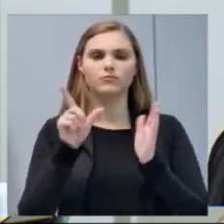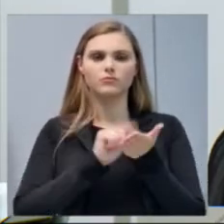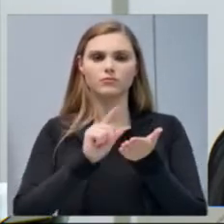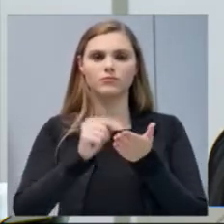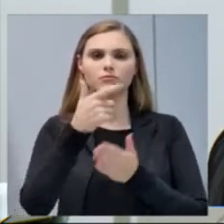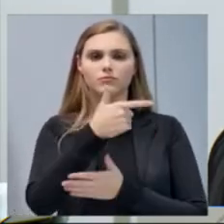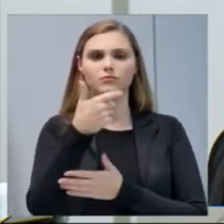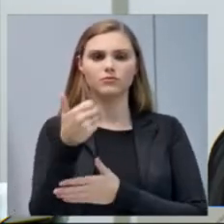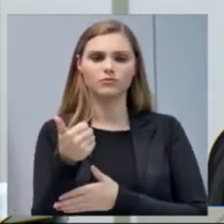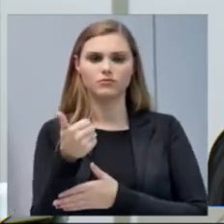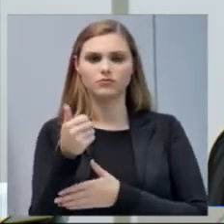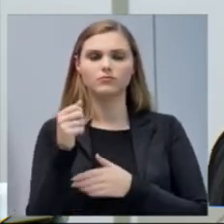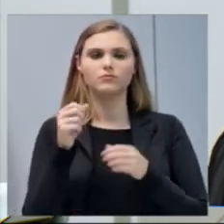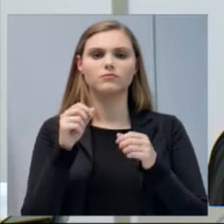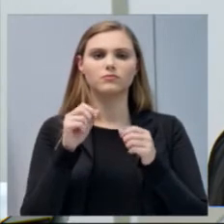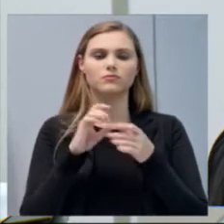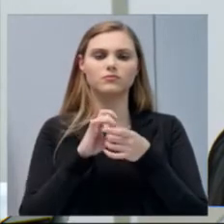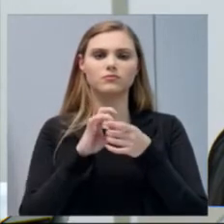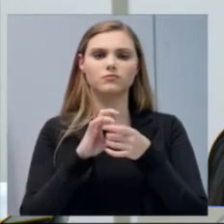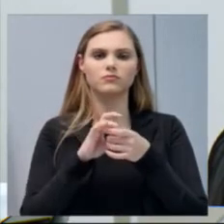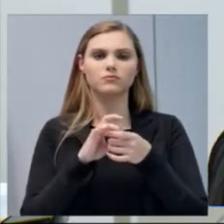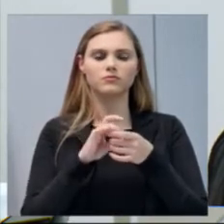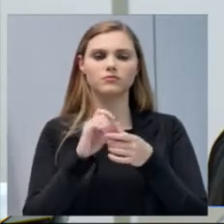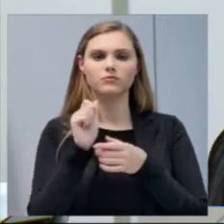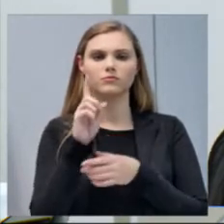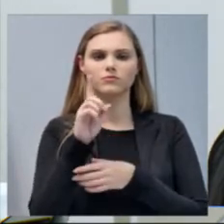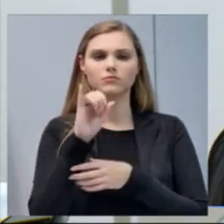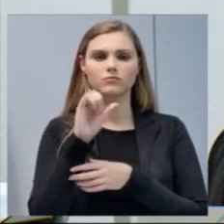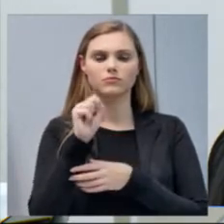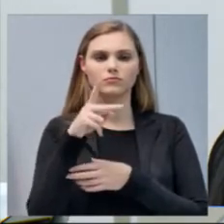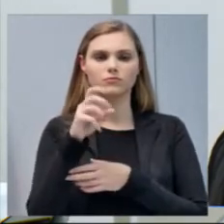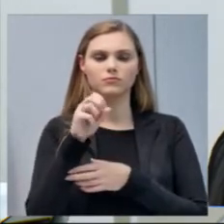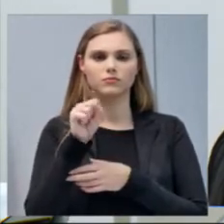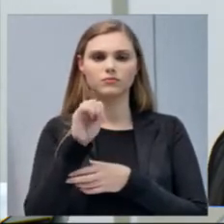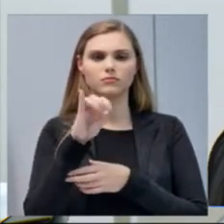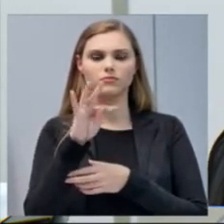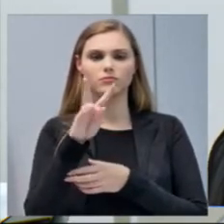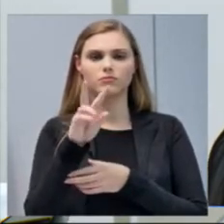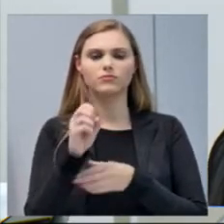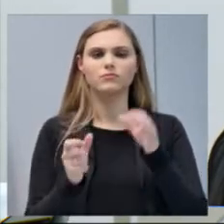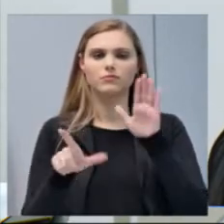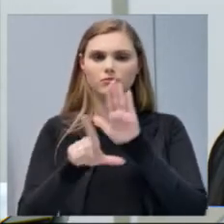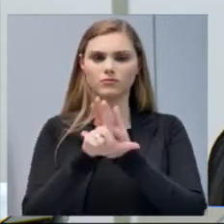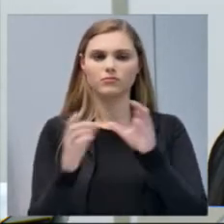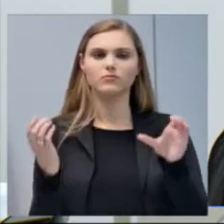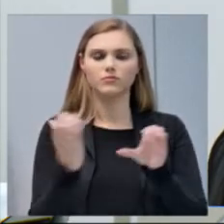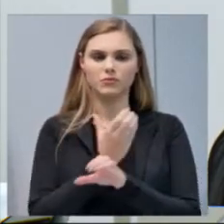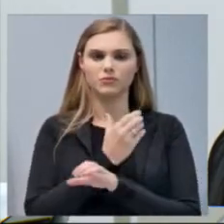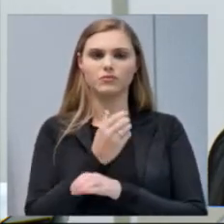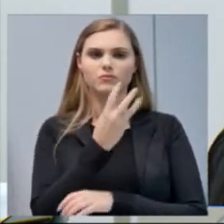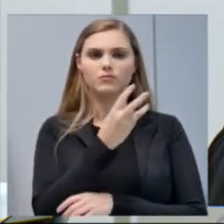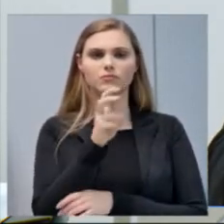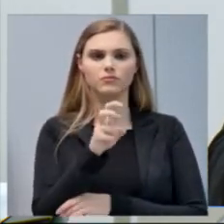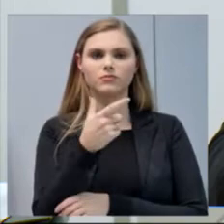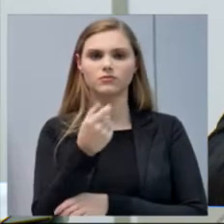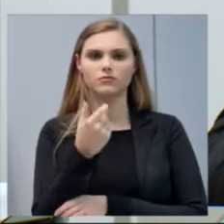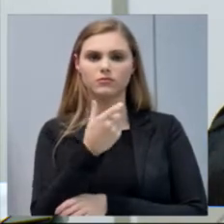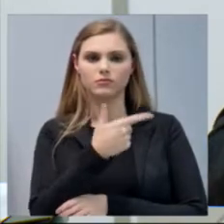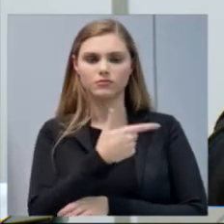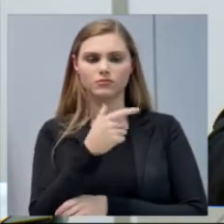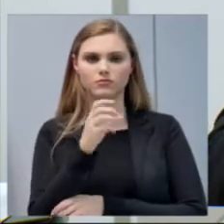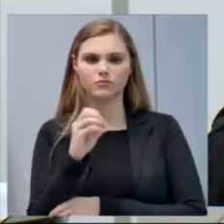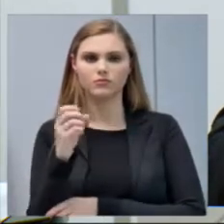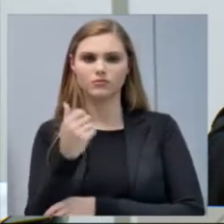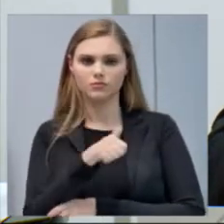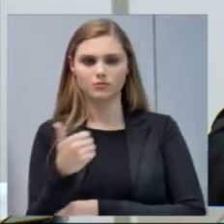dispositivo na lei municipal complementar nº 3375-2011 e da outras providências.